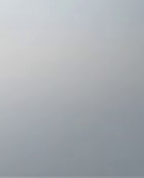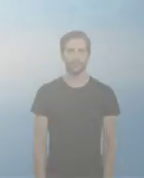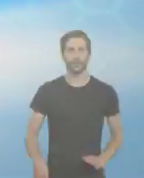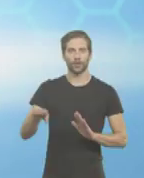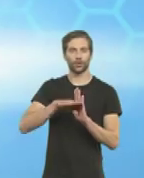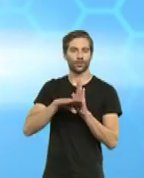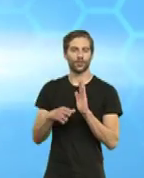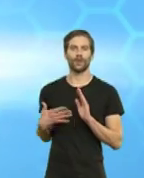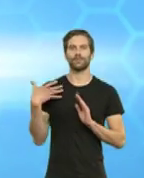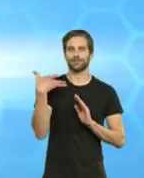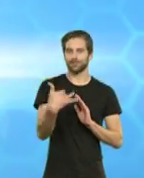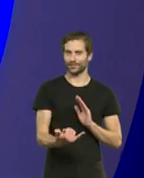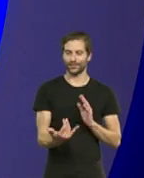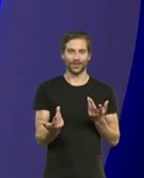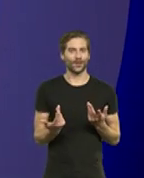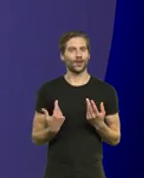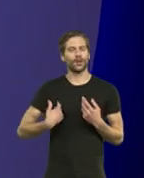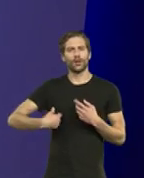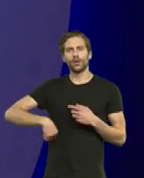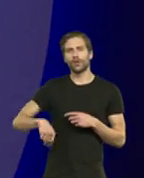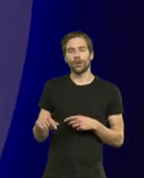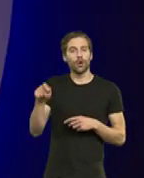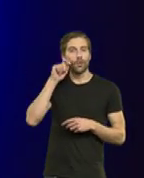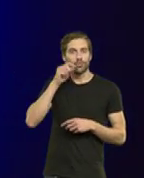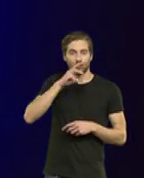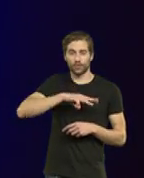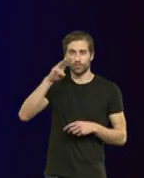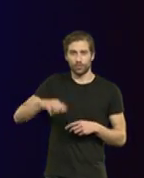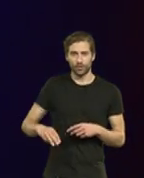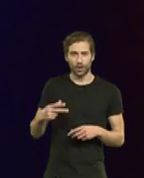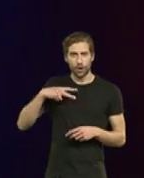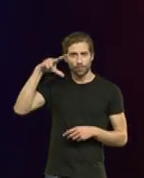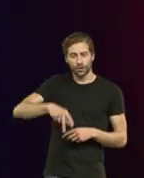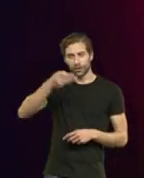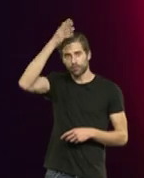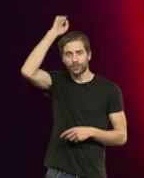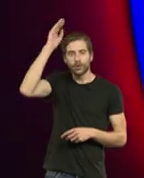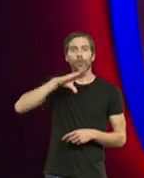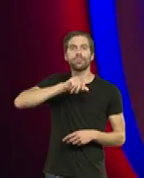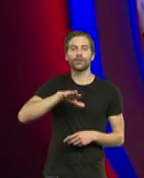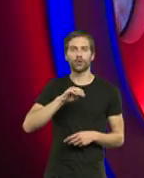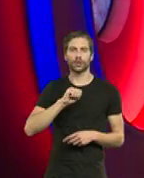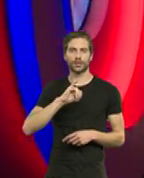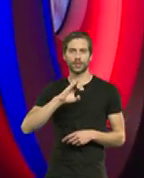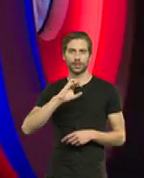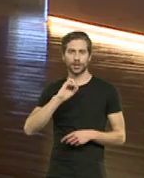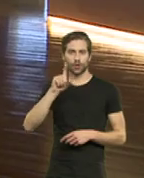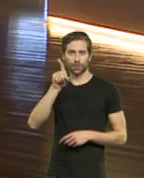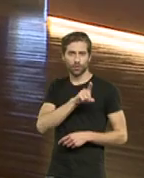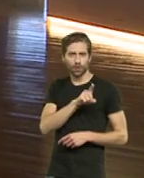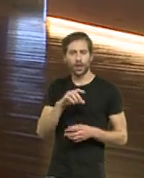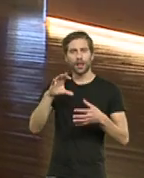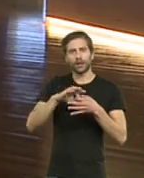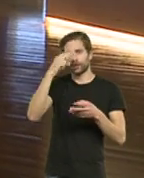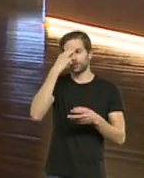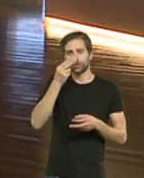Na próxima edição, conhecemos o Museu Multimédia, Portugal Romano em Sicó, uma viagem pela